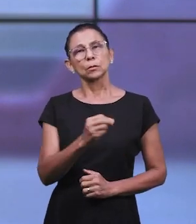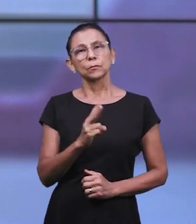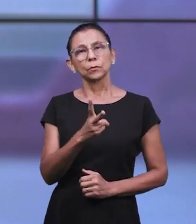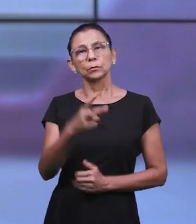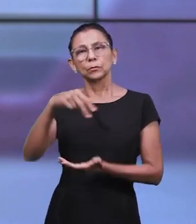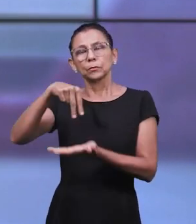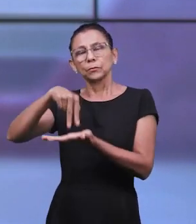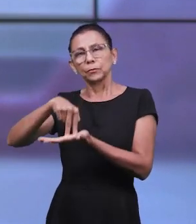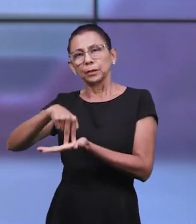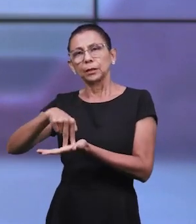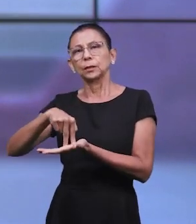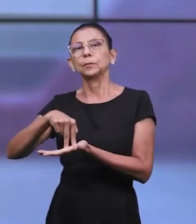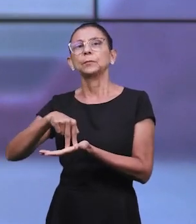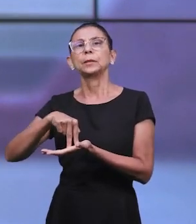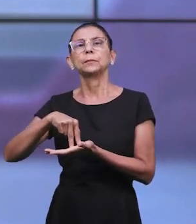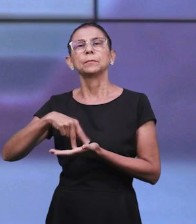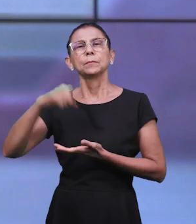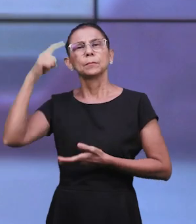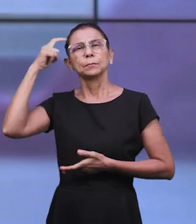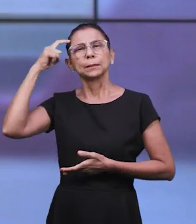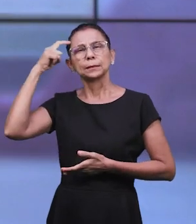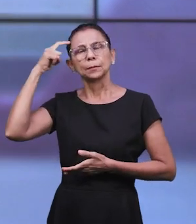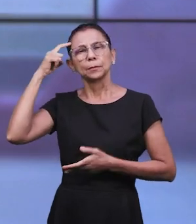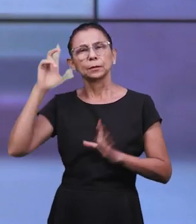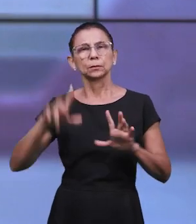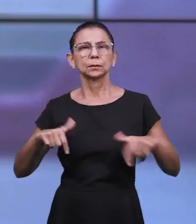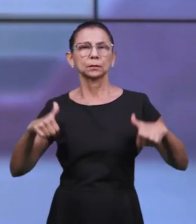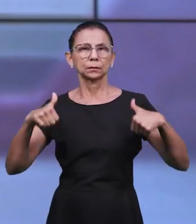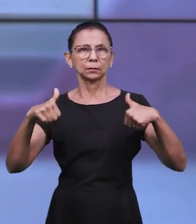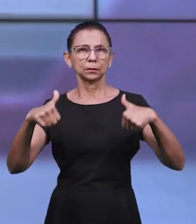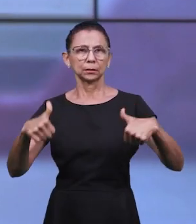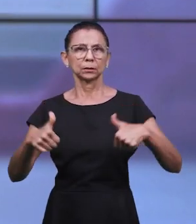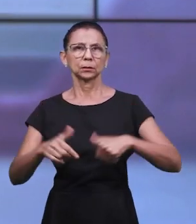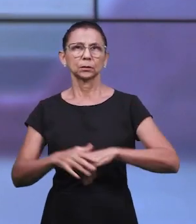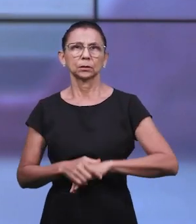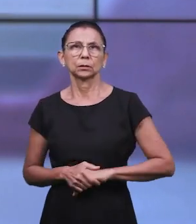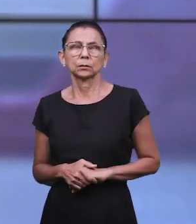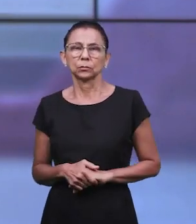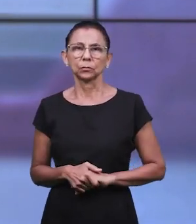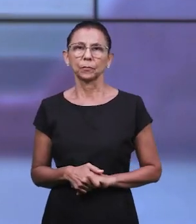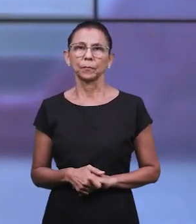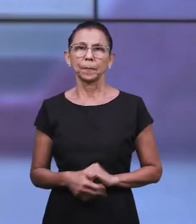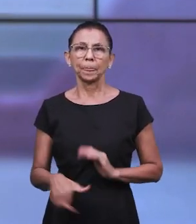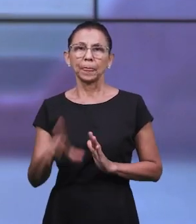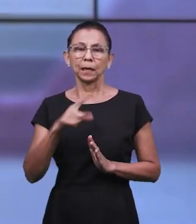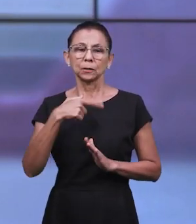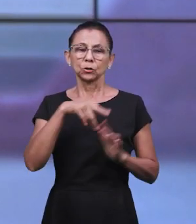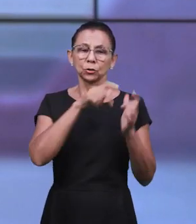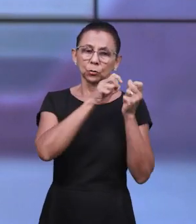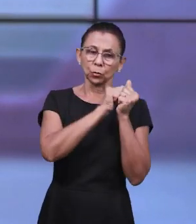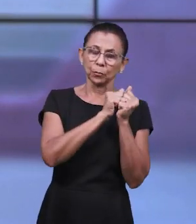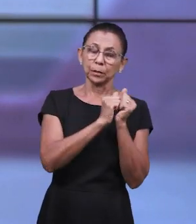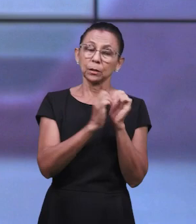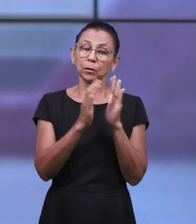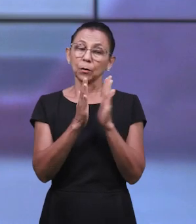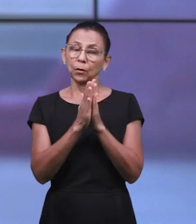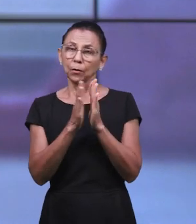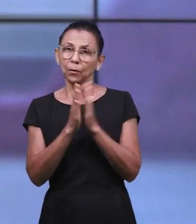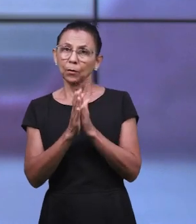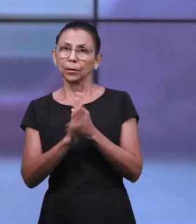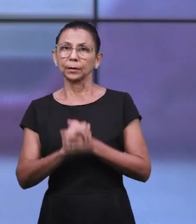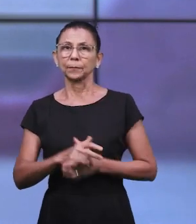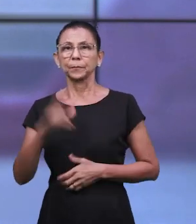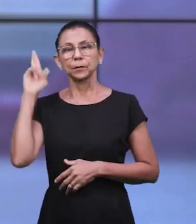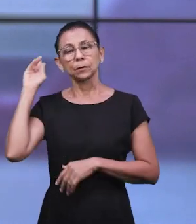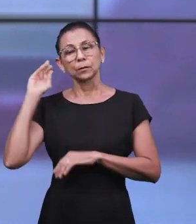o coração dos nossos filhos, os seus pensamentos e as suas ações. Não durma antes de orarem juntos. O Senhor nos